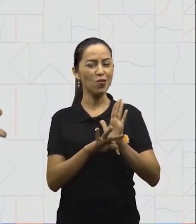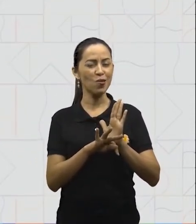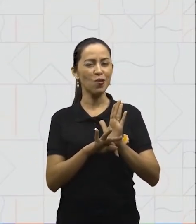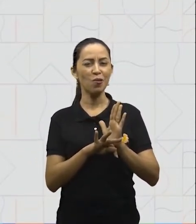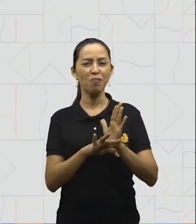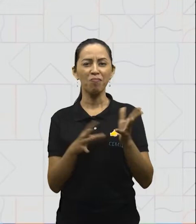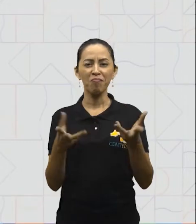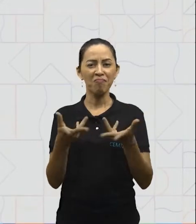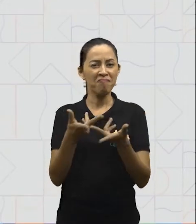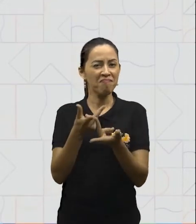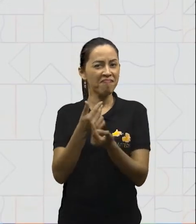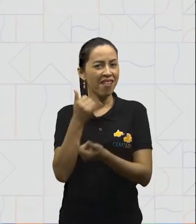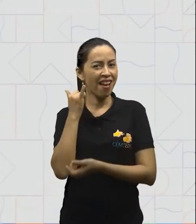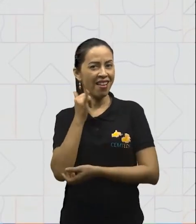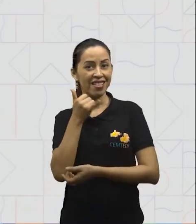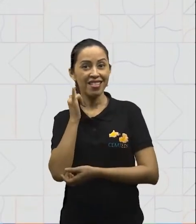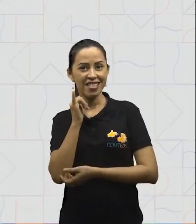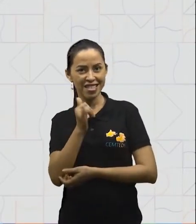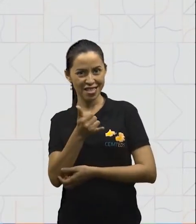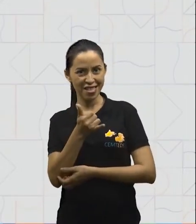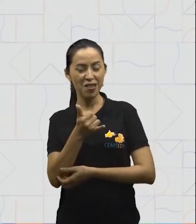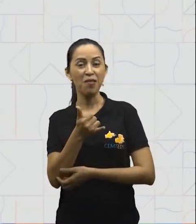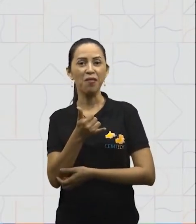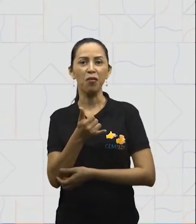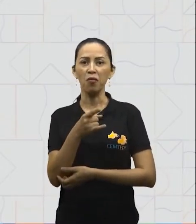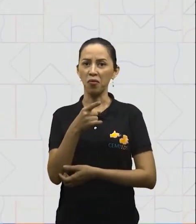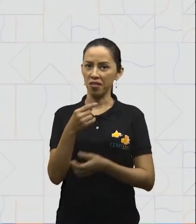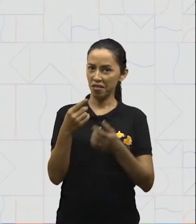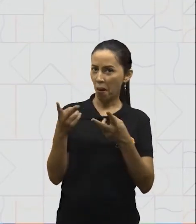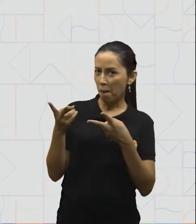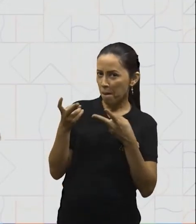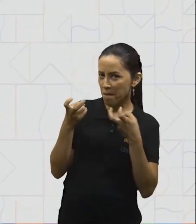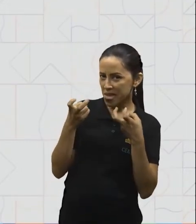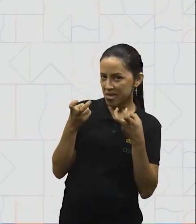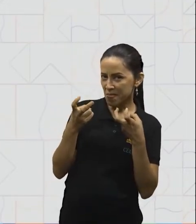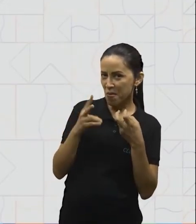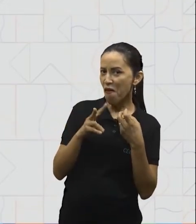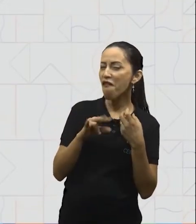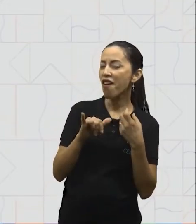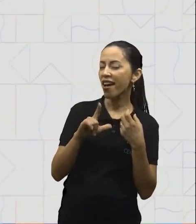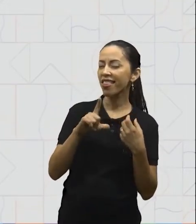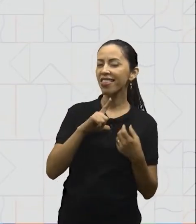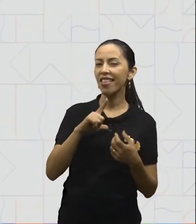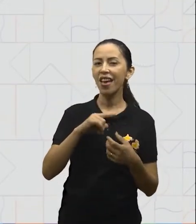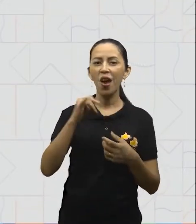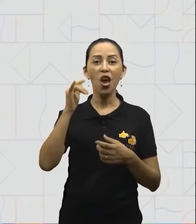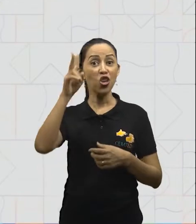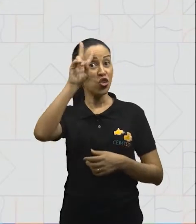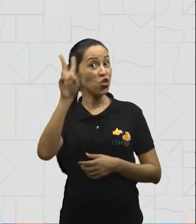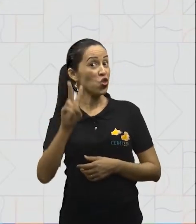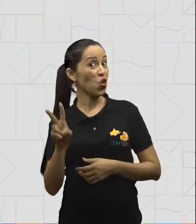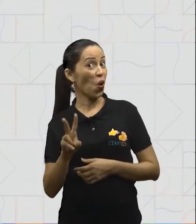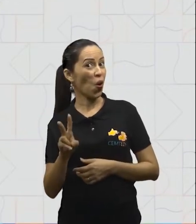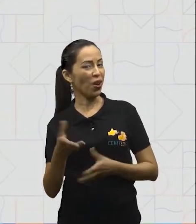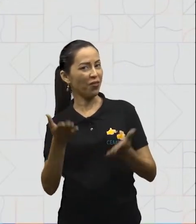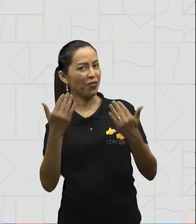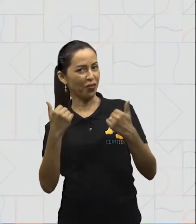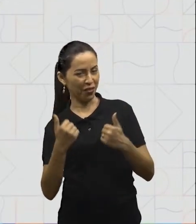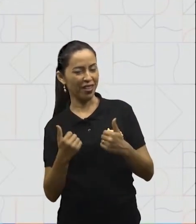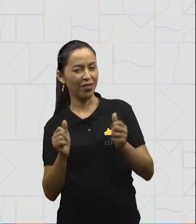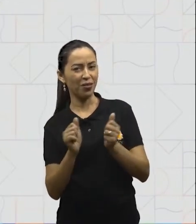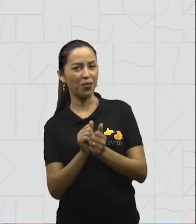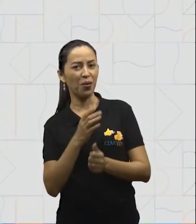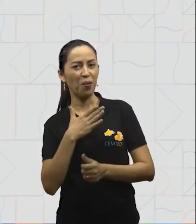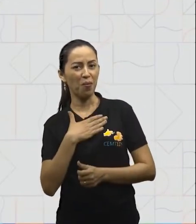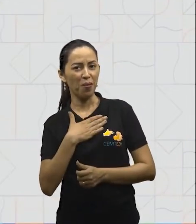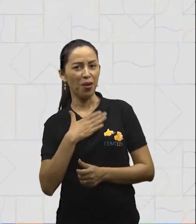longos. Já percebeu que vai ter contação de histórias? Então não perca essa aula, venha comigo! Está